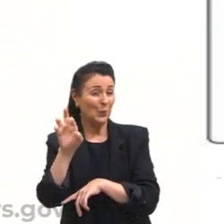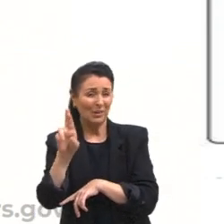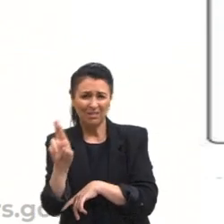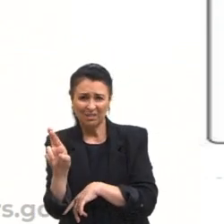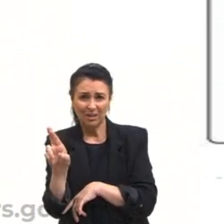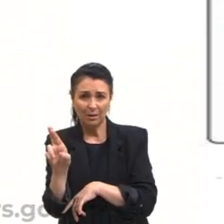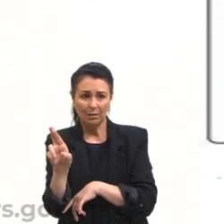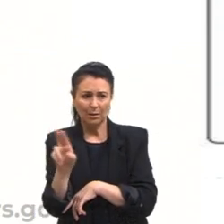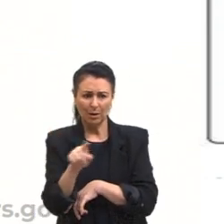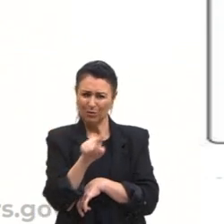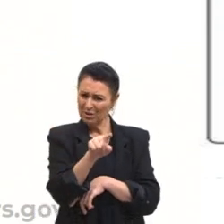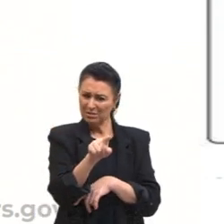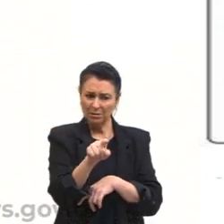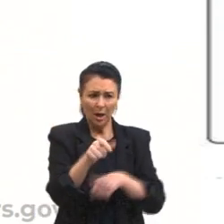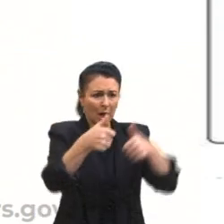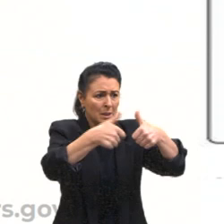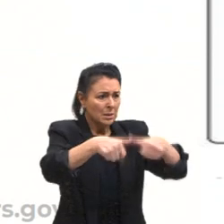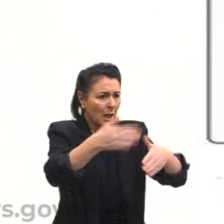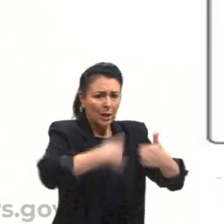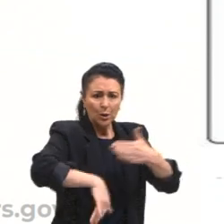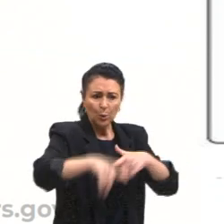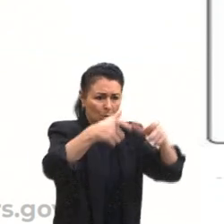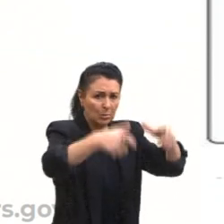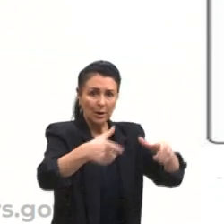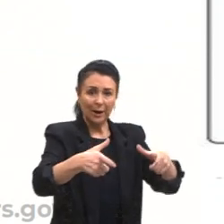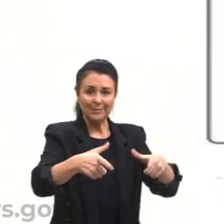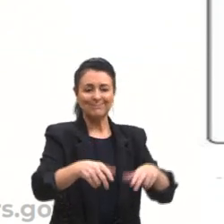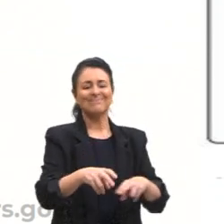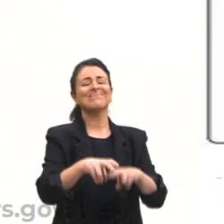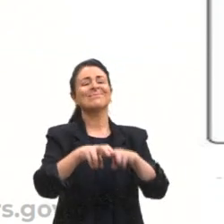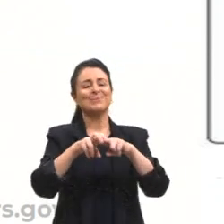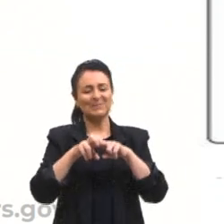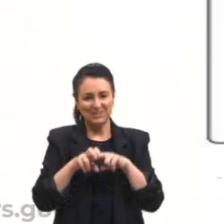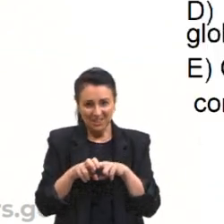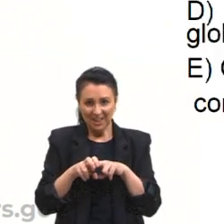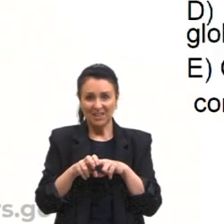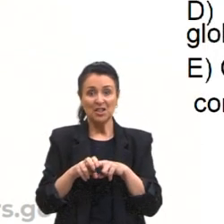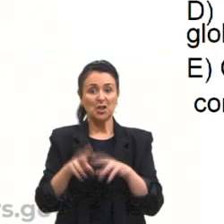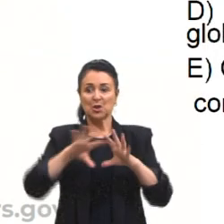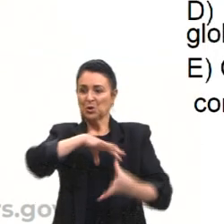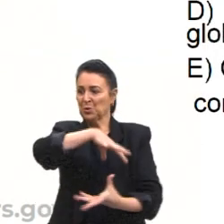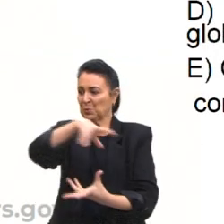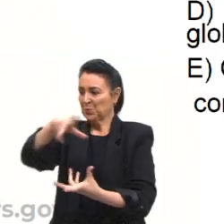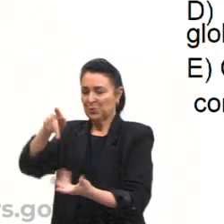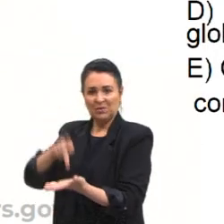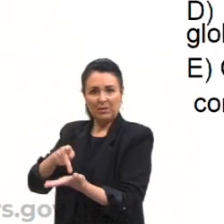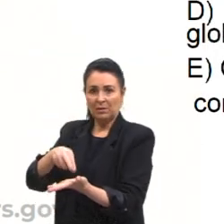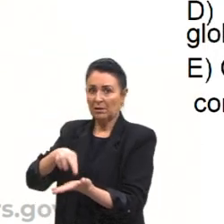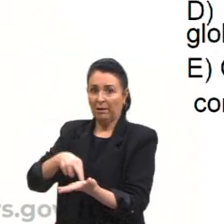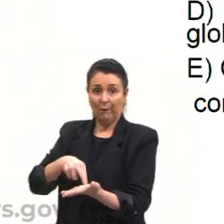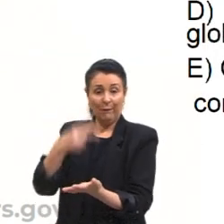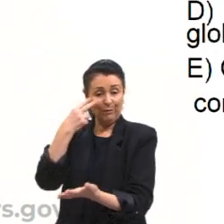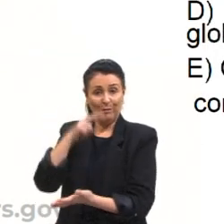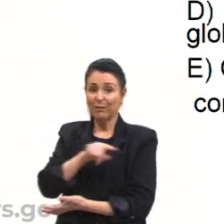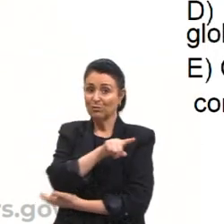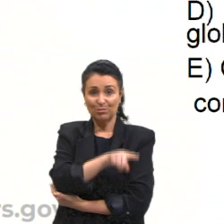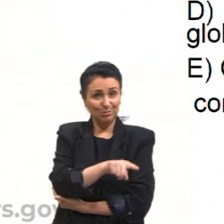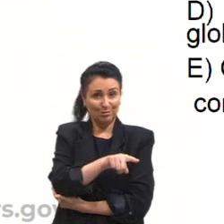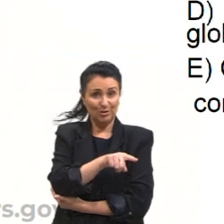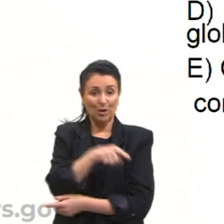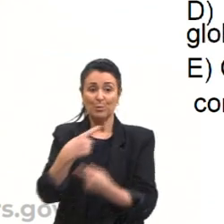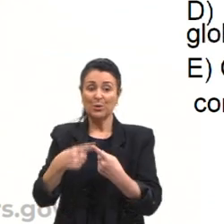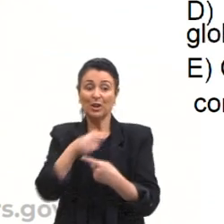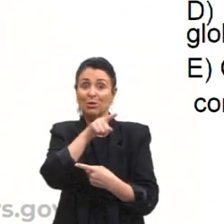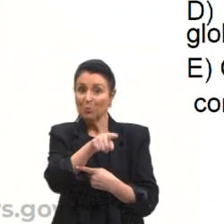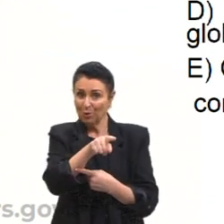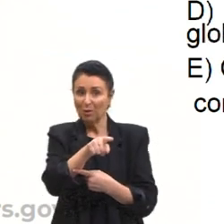lugares, por isso, raramente te vejo no mundo real. Olha a questão a partir disso, do Enem 2013,